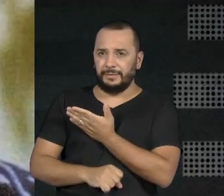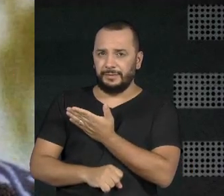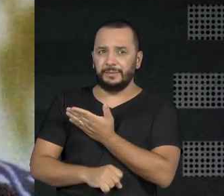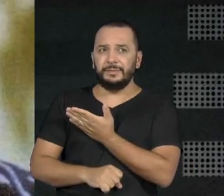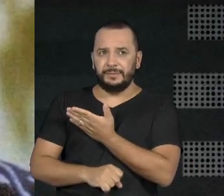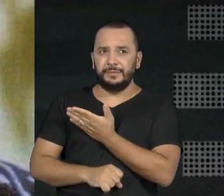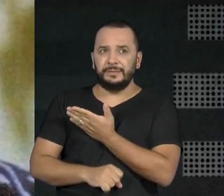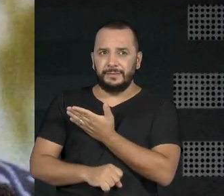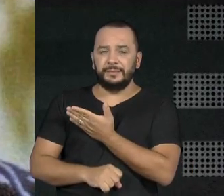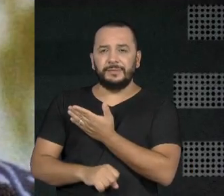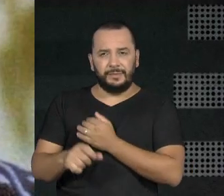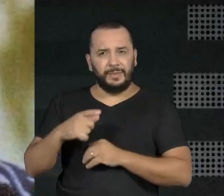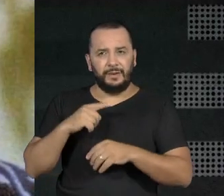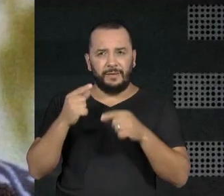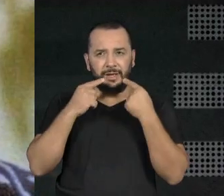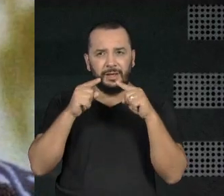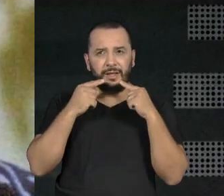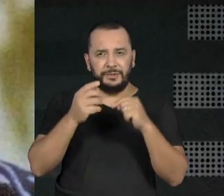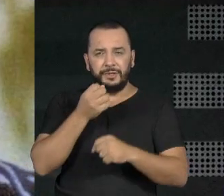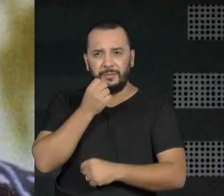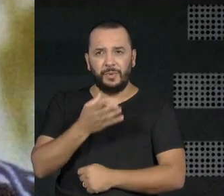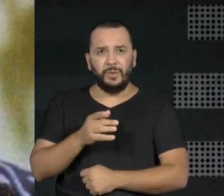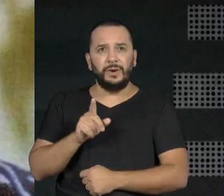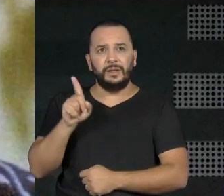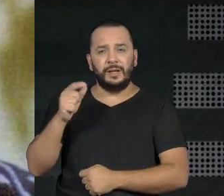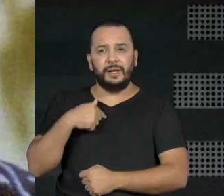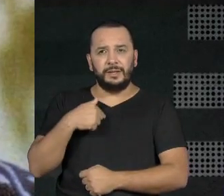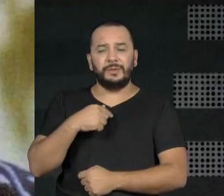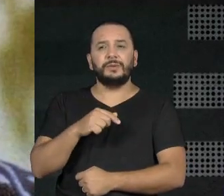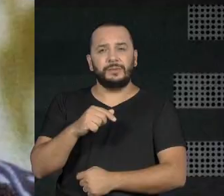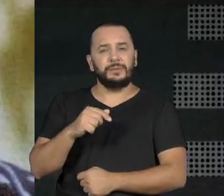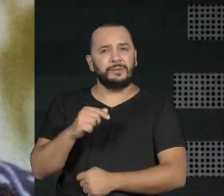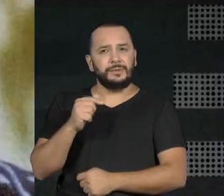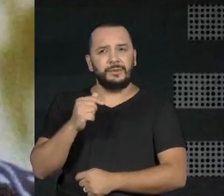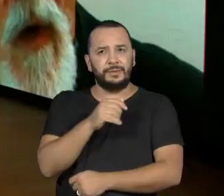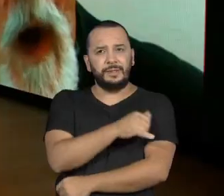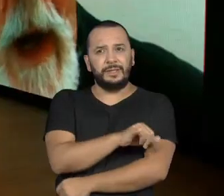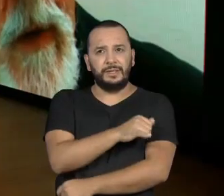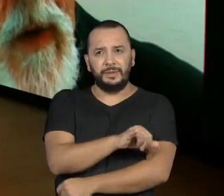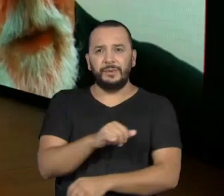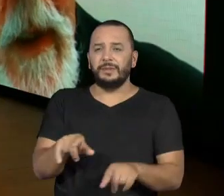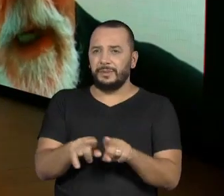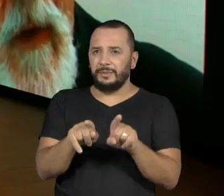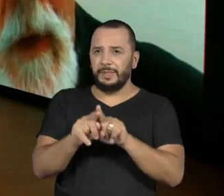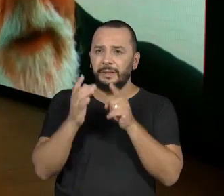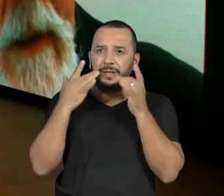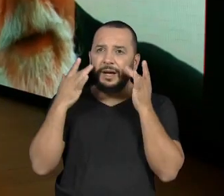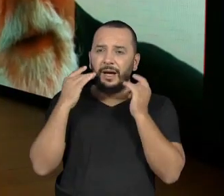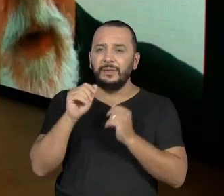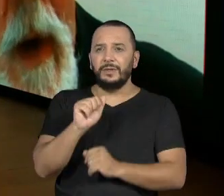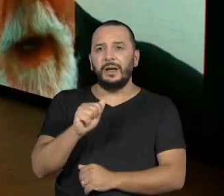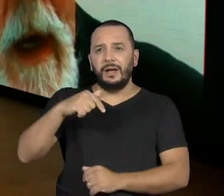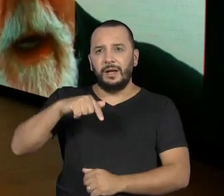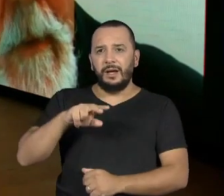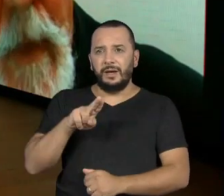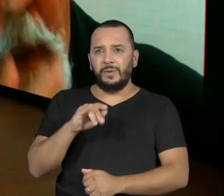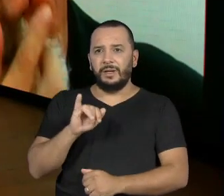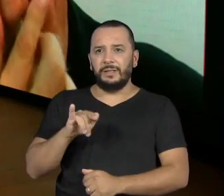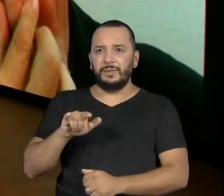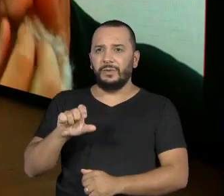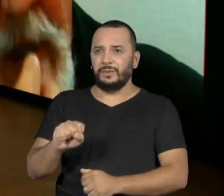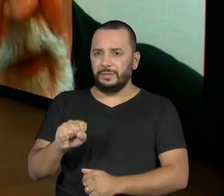Eu recebi uma crítica muito boa que a gente voltou do Rio, do Teatro Aquários, para a reenumuração, com o Ré.